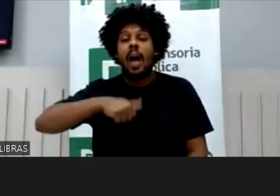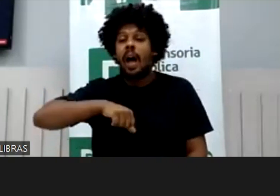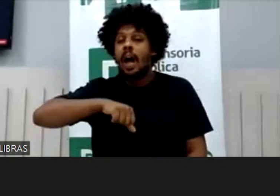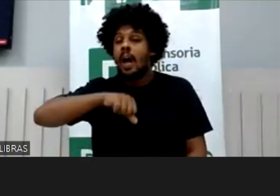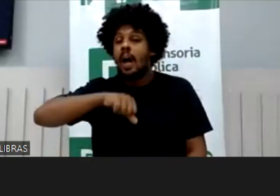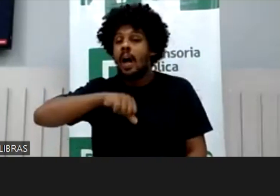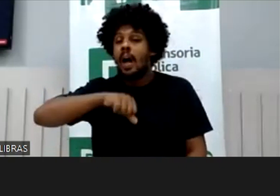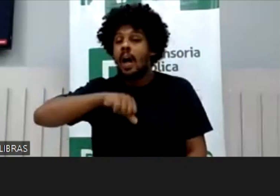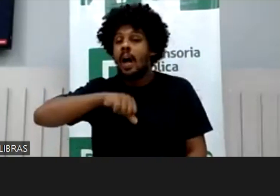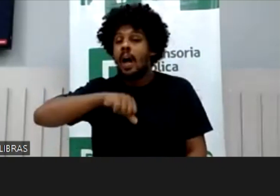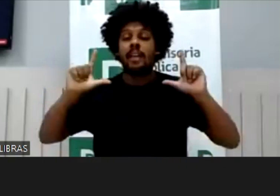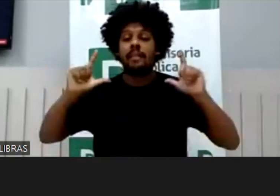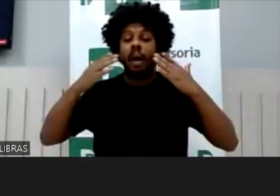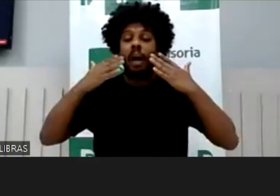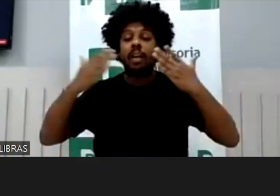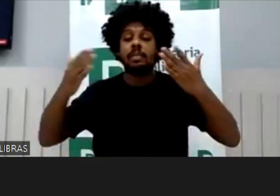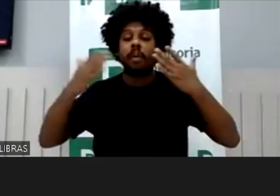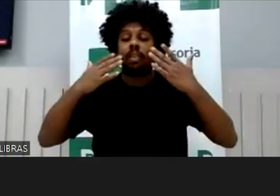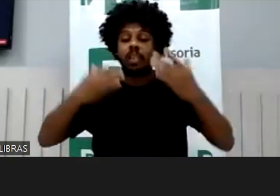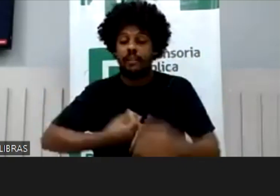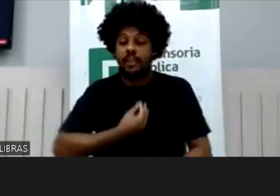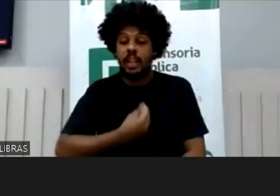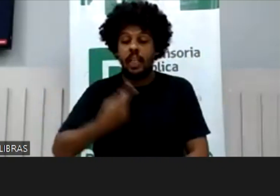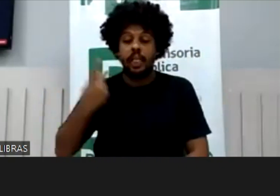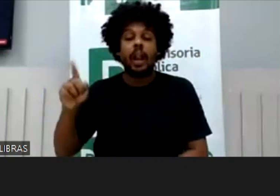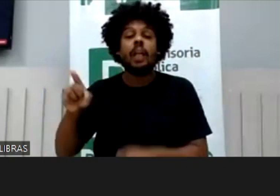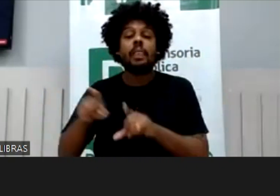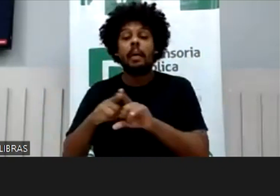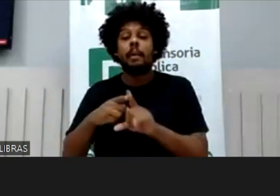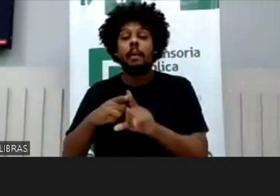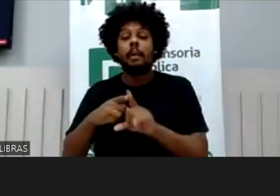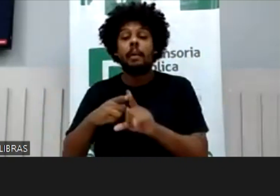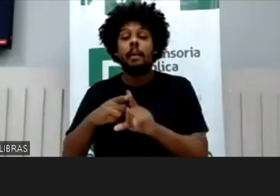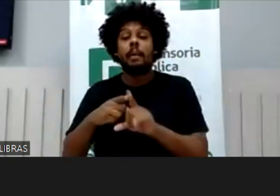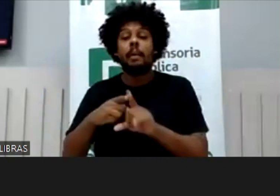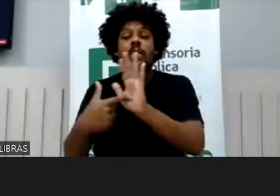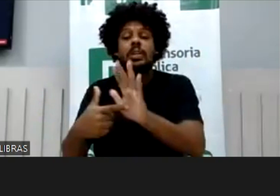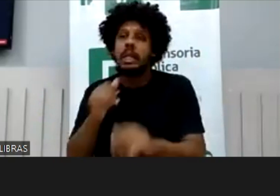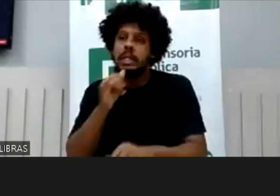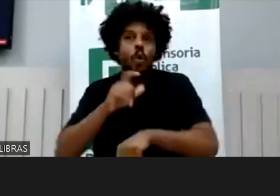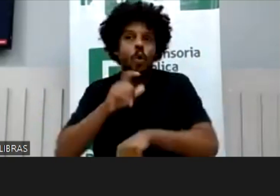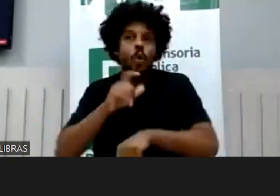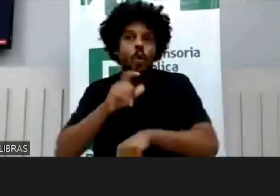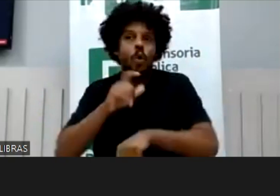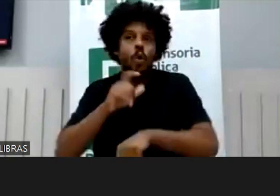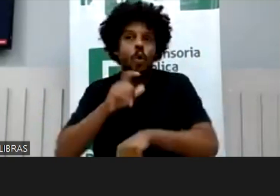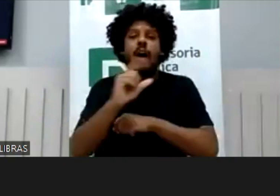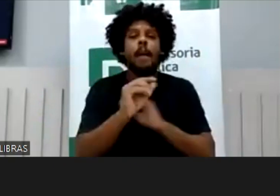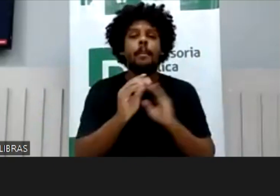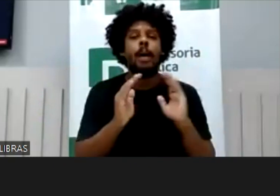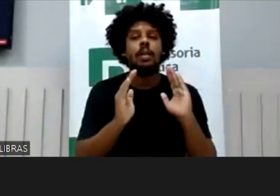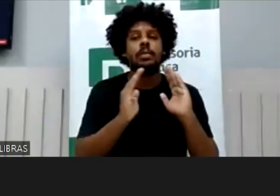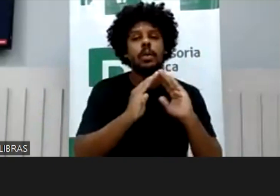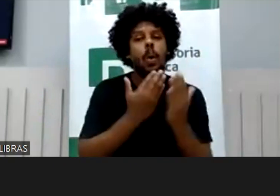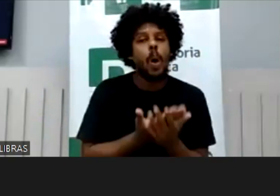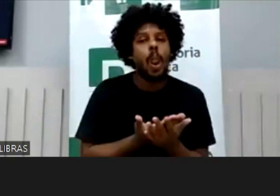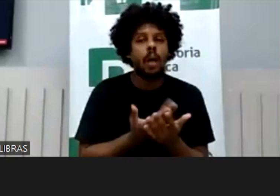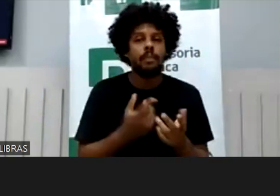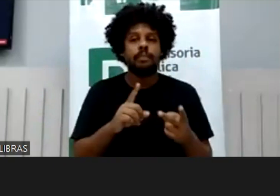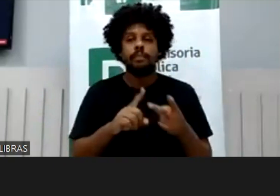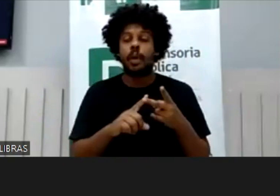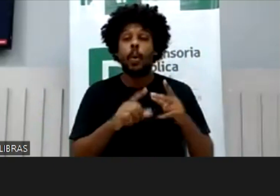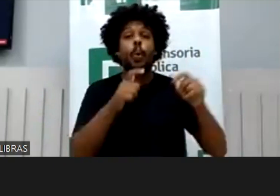dela, mas a vida também das crianças, como, por exemplo, o horário que as crianças iam para a escola, onde elas